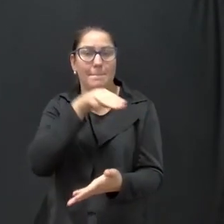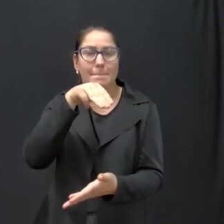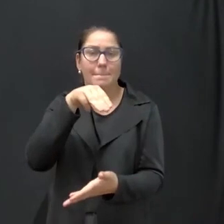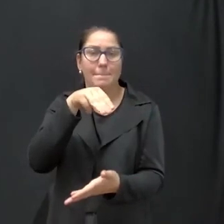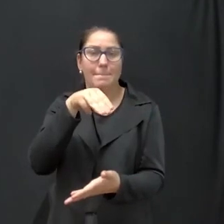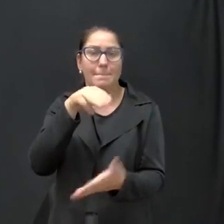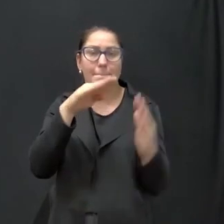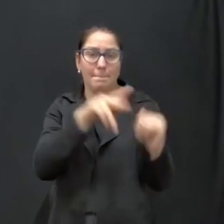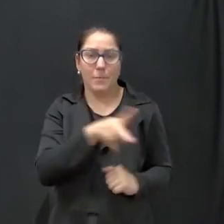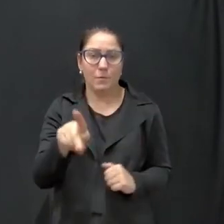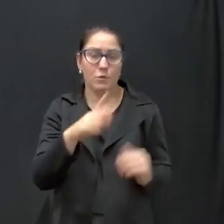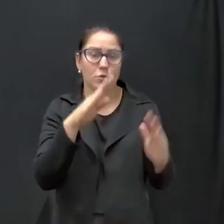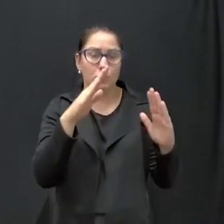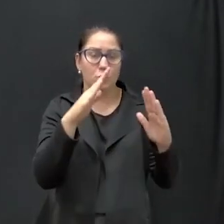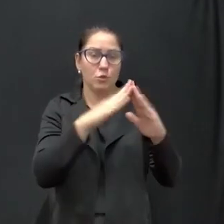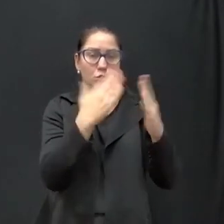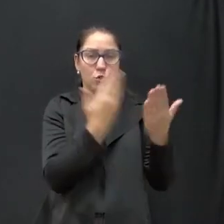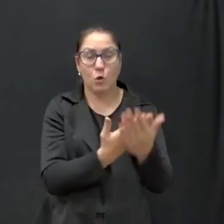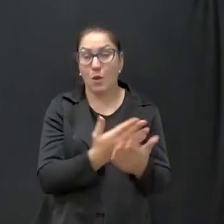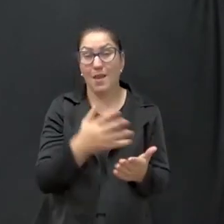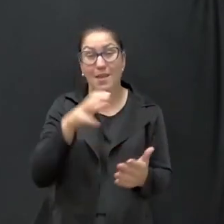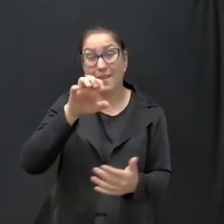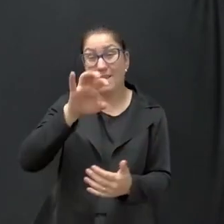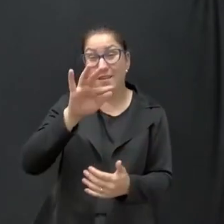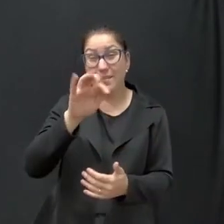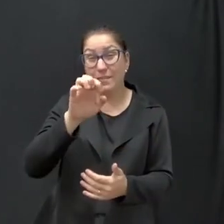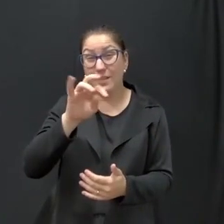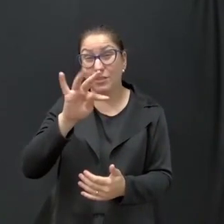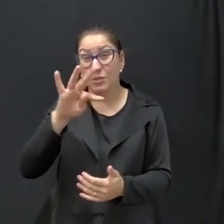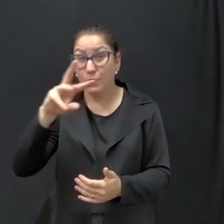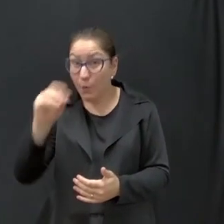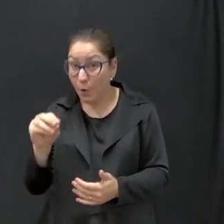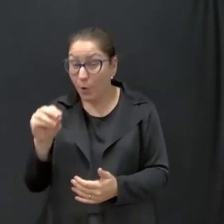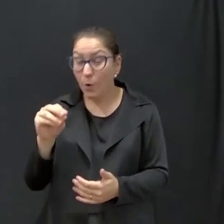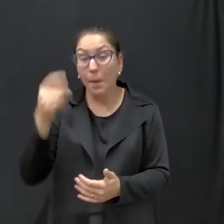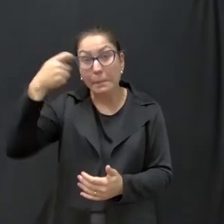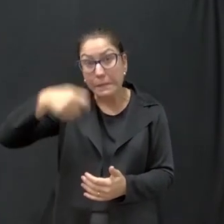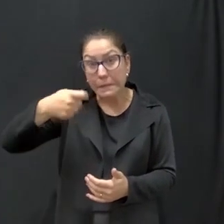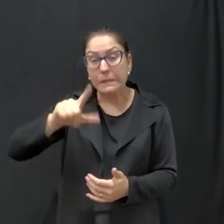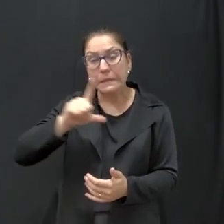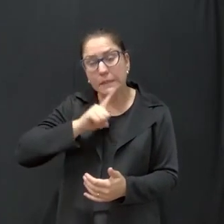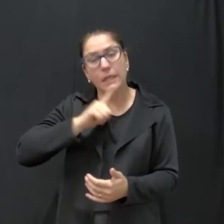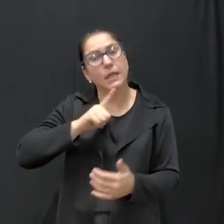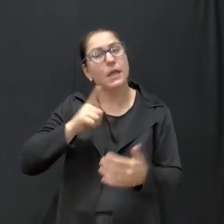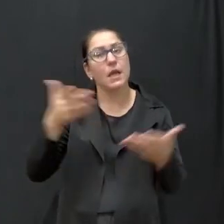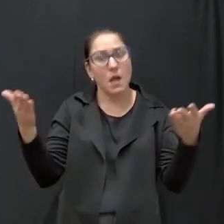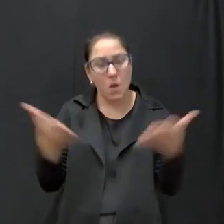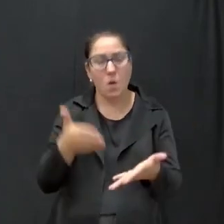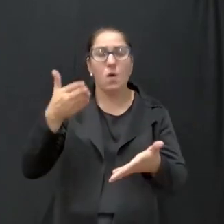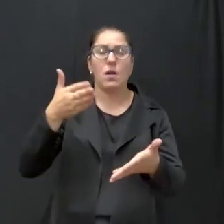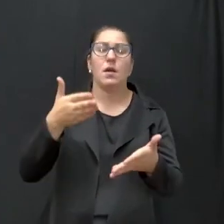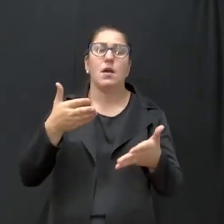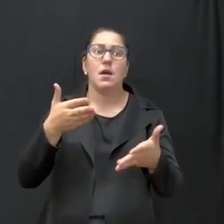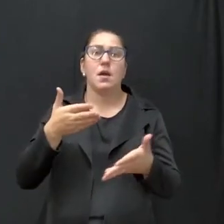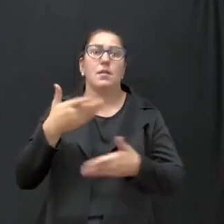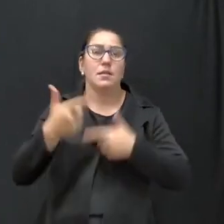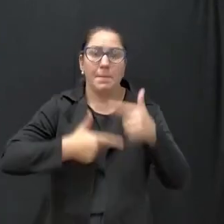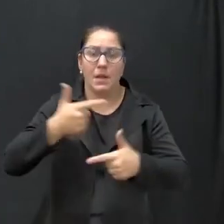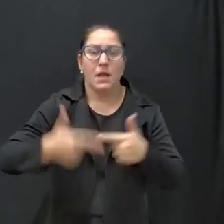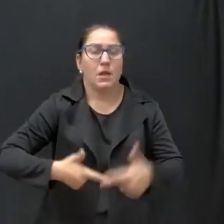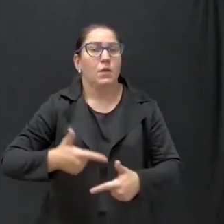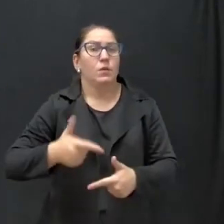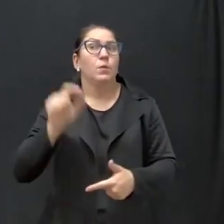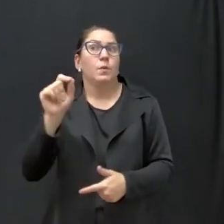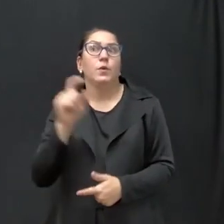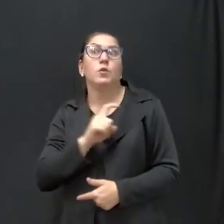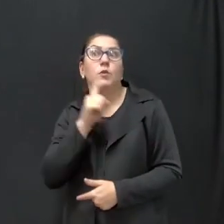ensino. Em efetivo exercício do magistério. Ou seja, paira uma